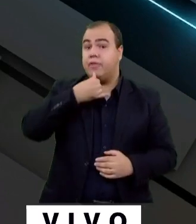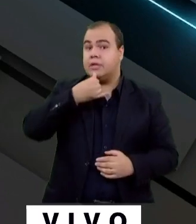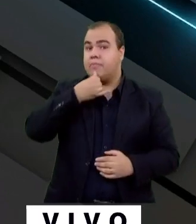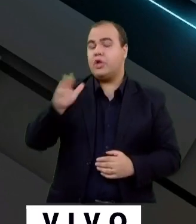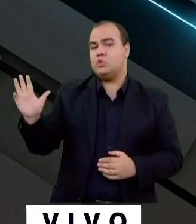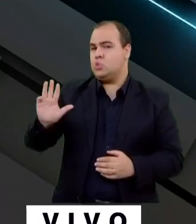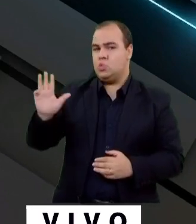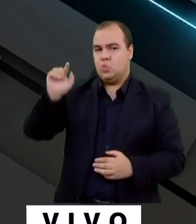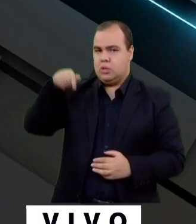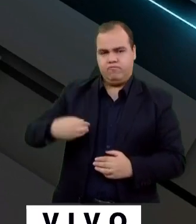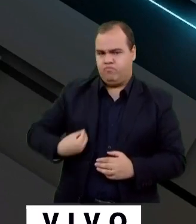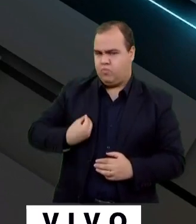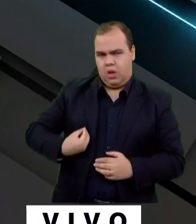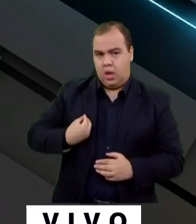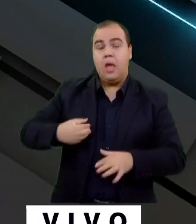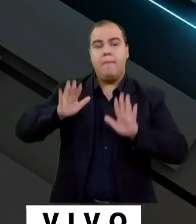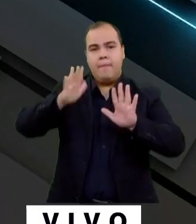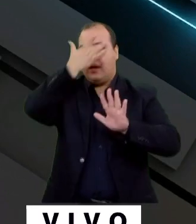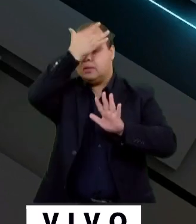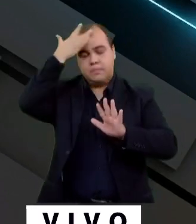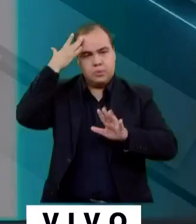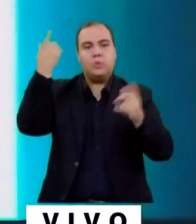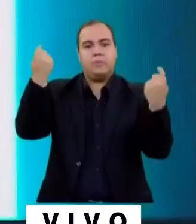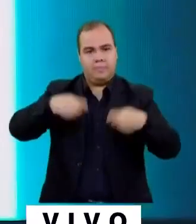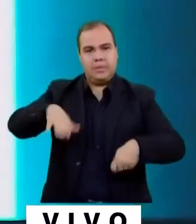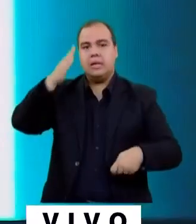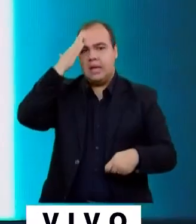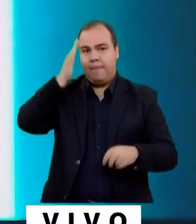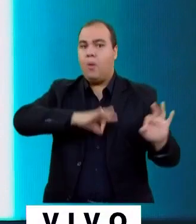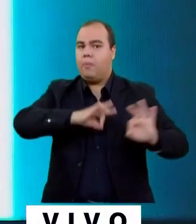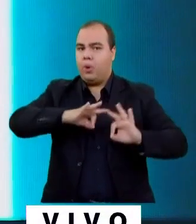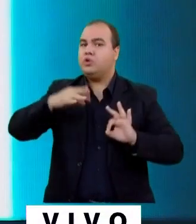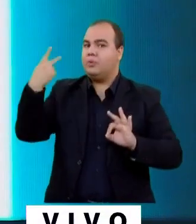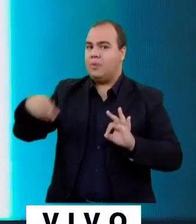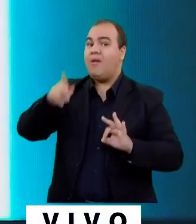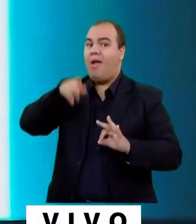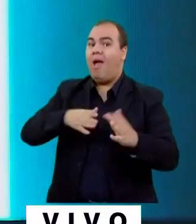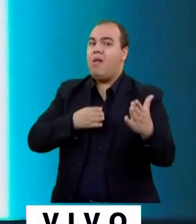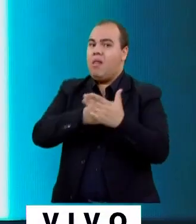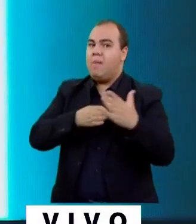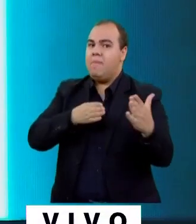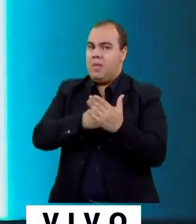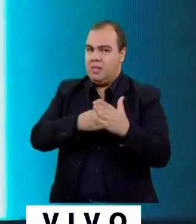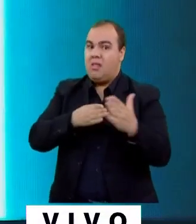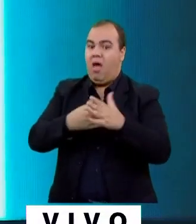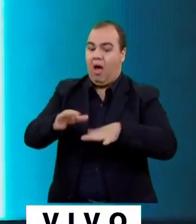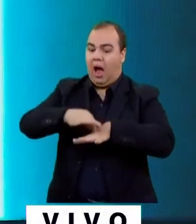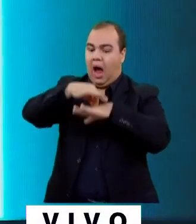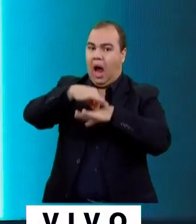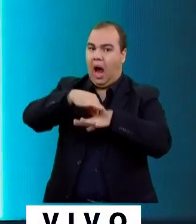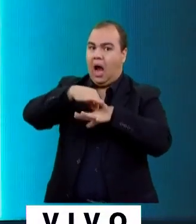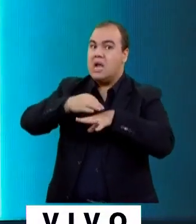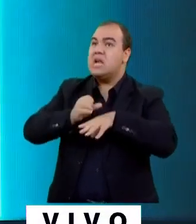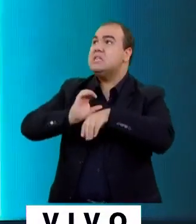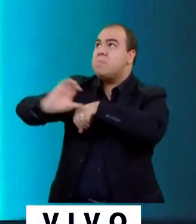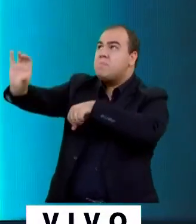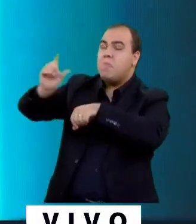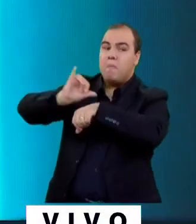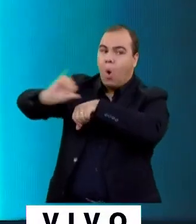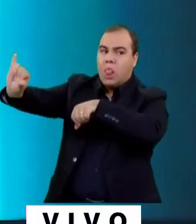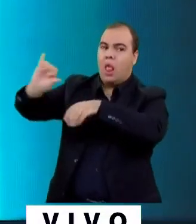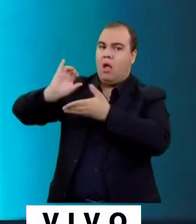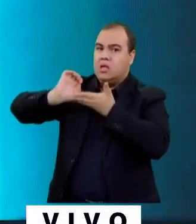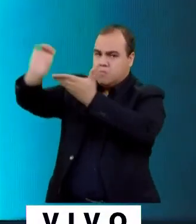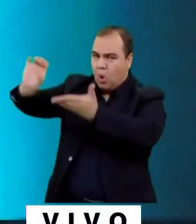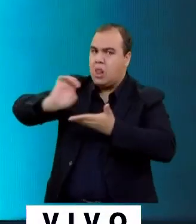aqui, mas o povo brasileiro precisa saber dos projetos dele, que é inclusive limitar a exportação de carne. Gente, quem fez isso